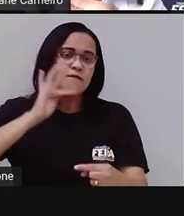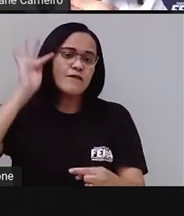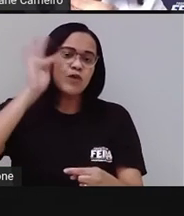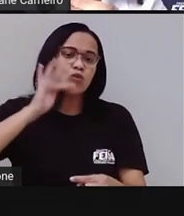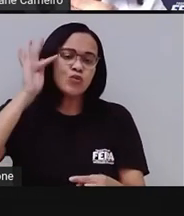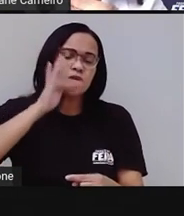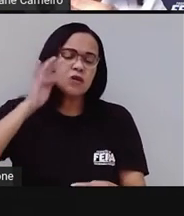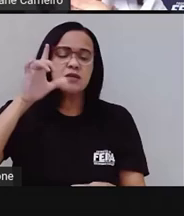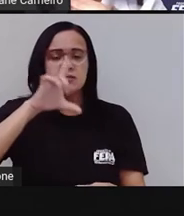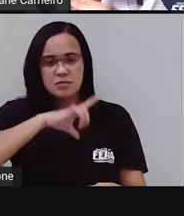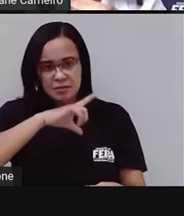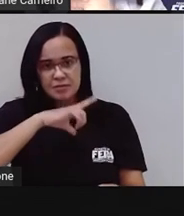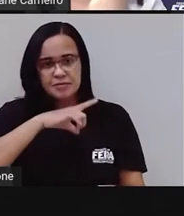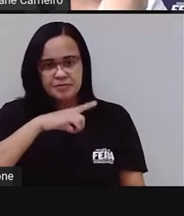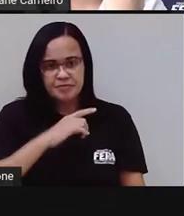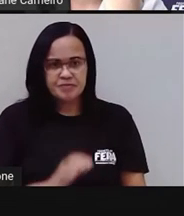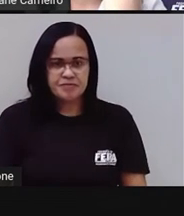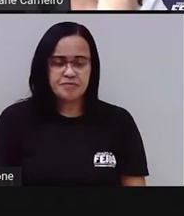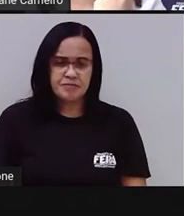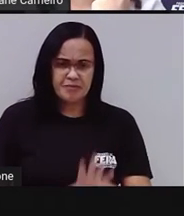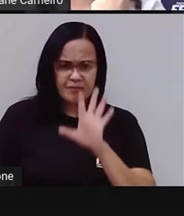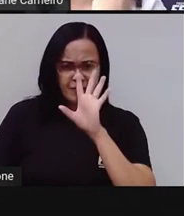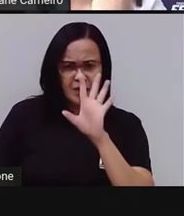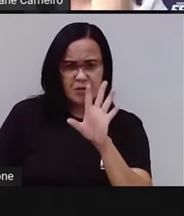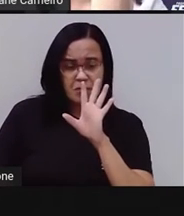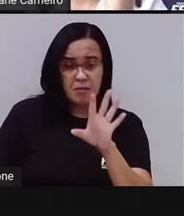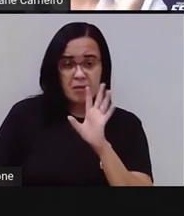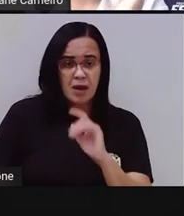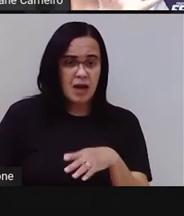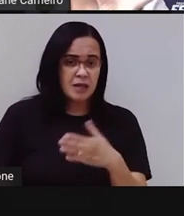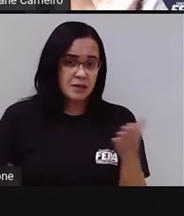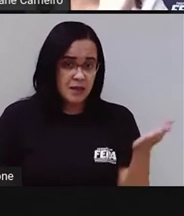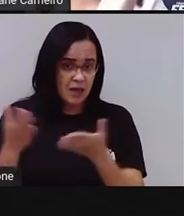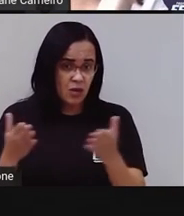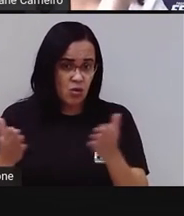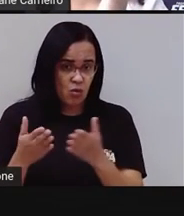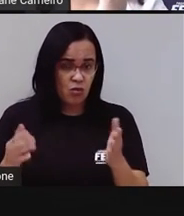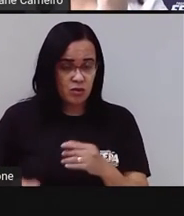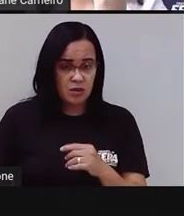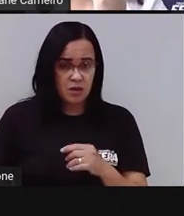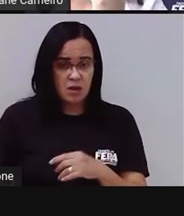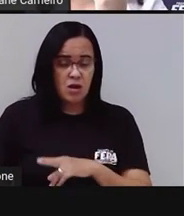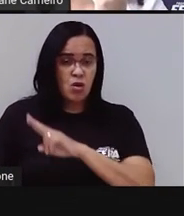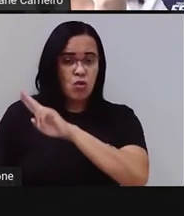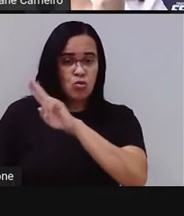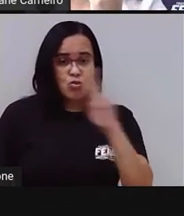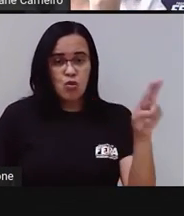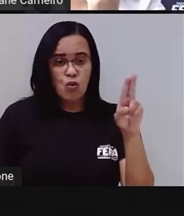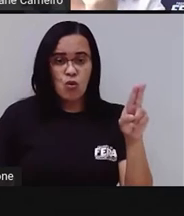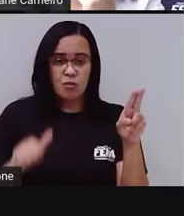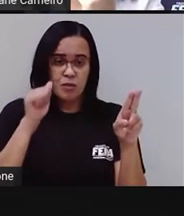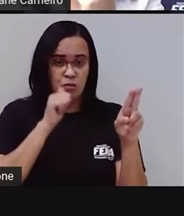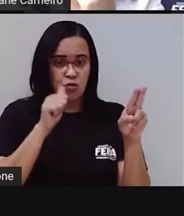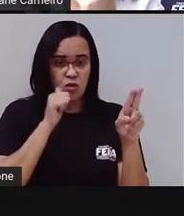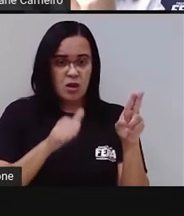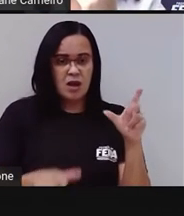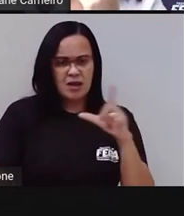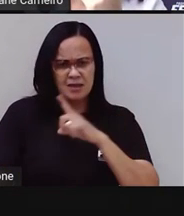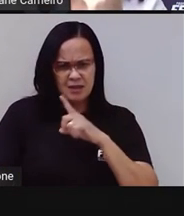aqui primeiro. qual será o nome de uma pessoa? De uma mulher que está aqui na palavra banana. Ana.